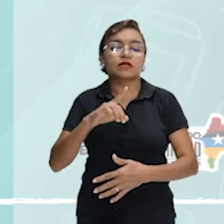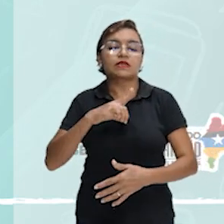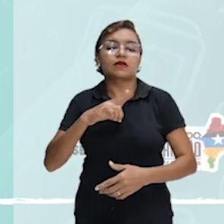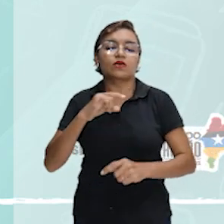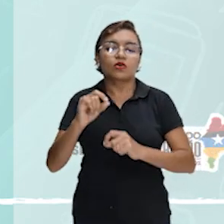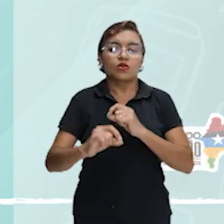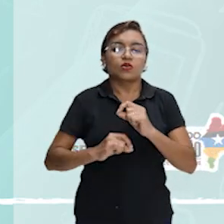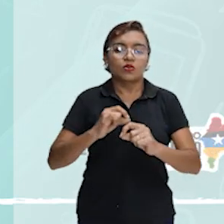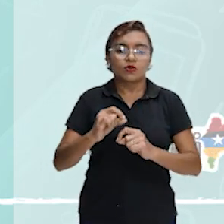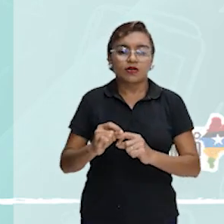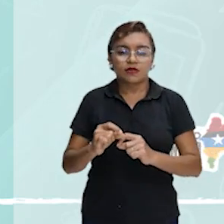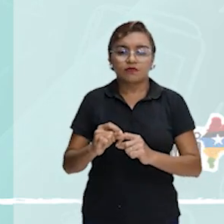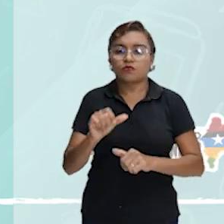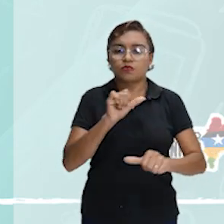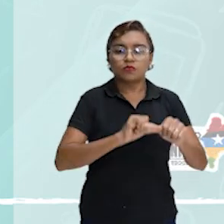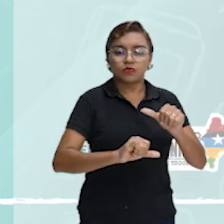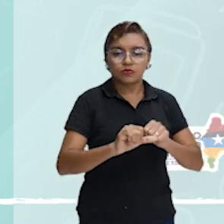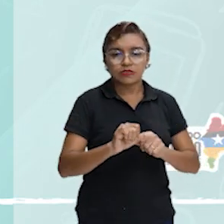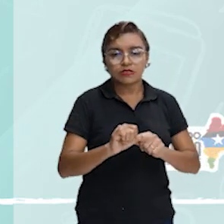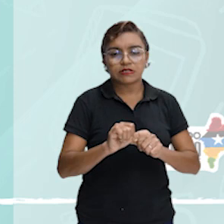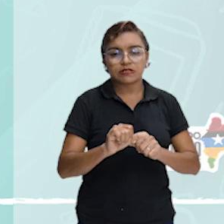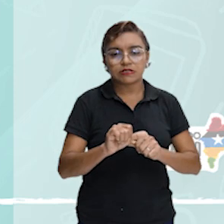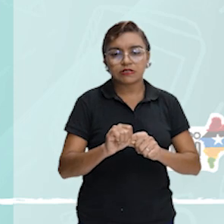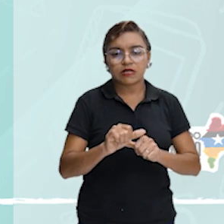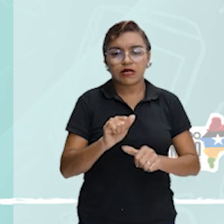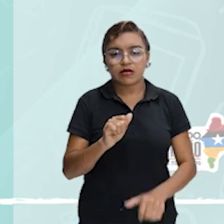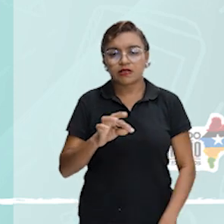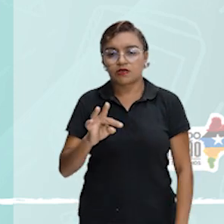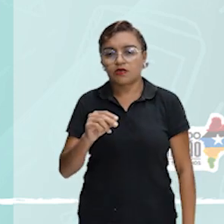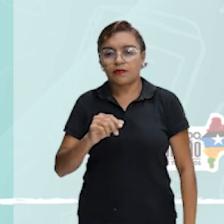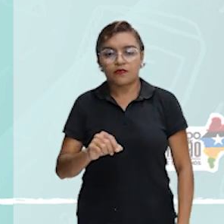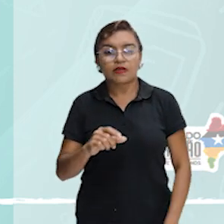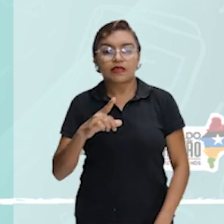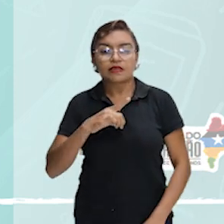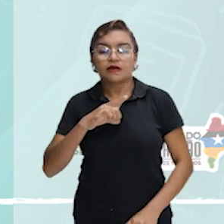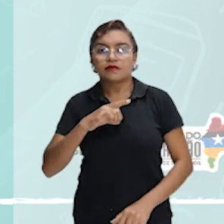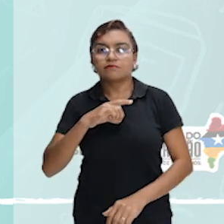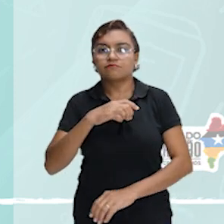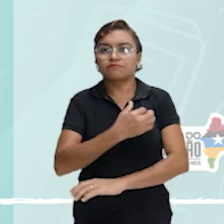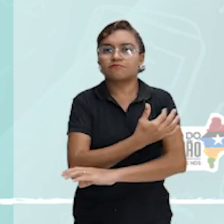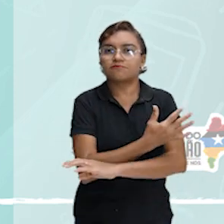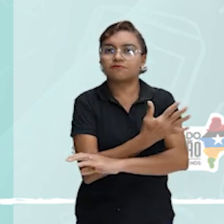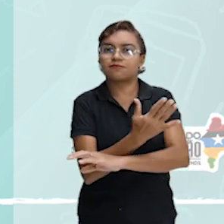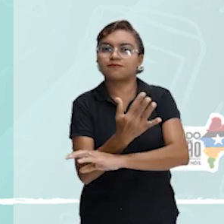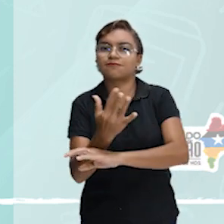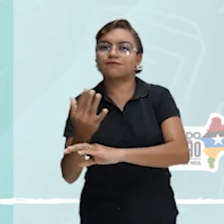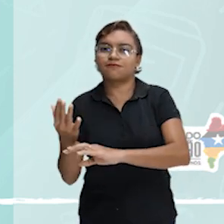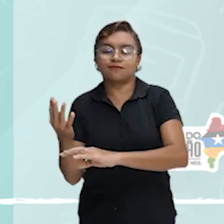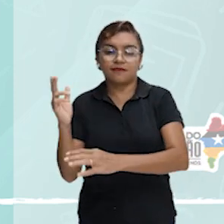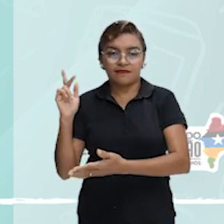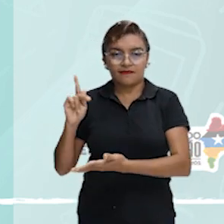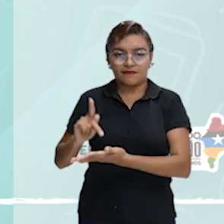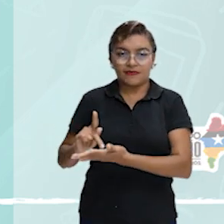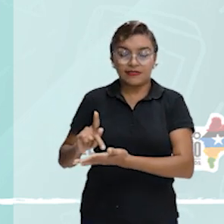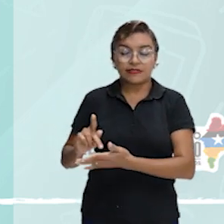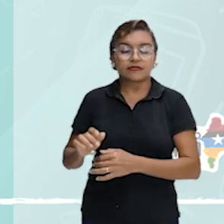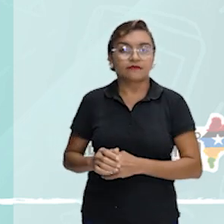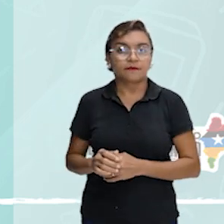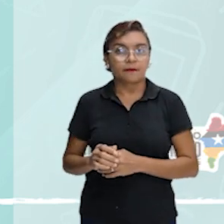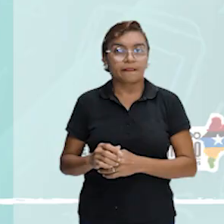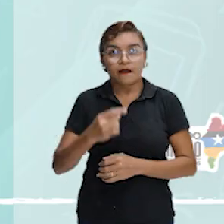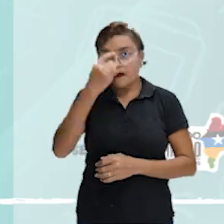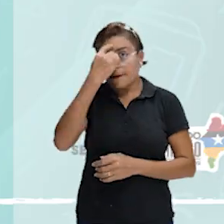impacto antrópico, o que beneficia sua fauna e flora originais. Vocês viram por aquela